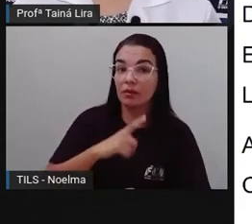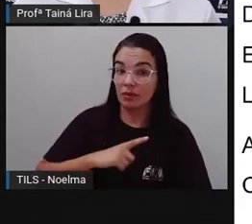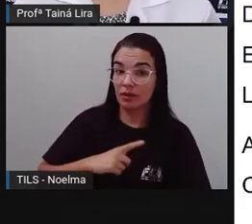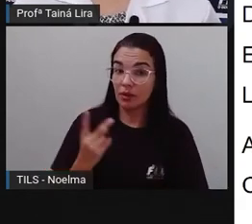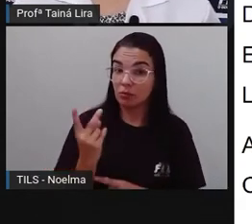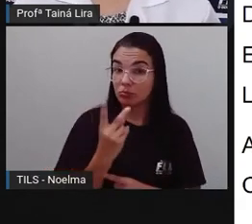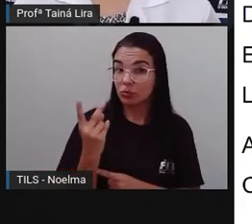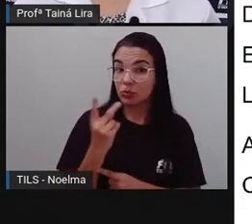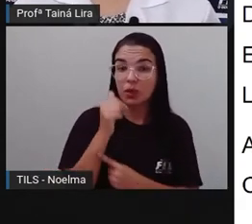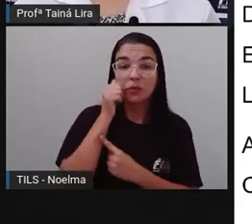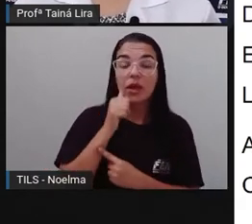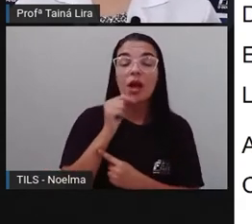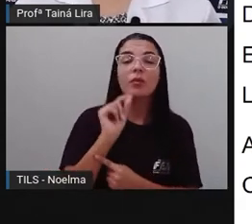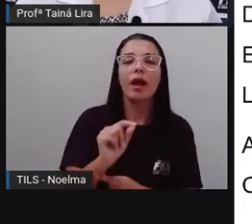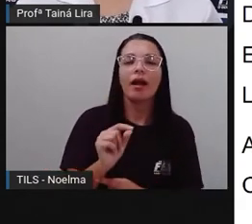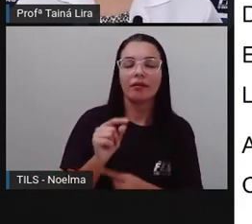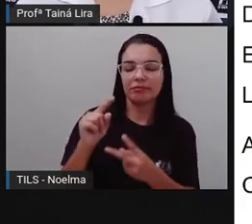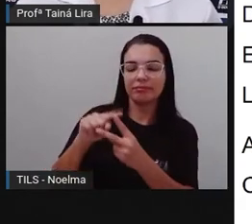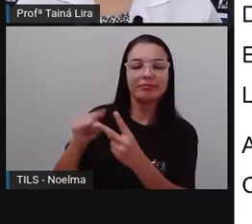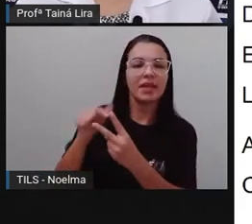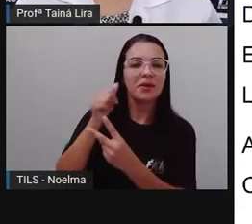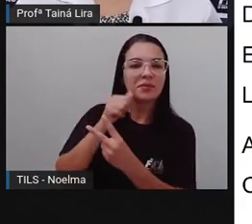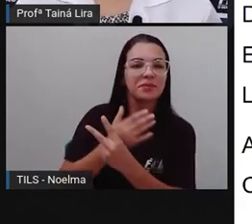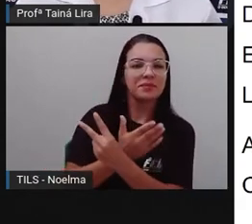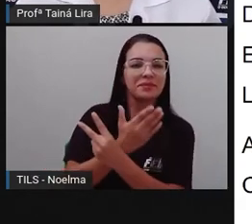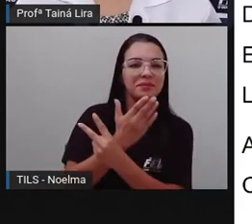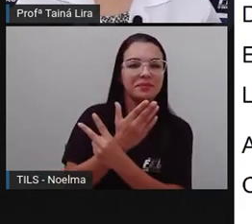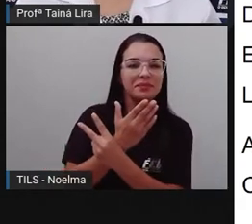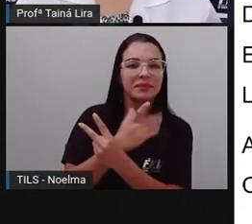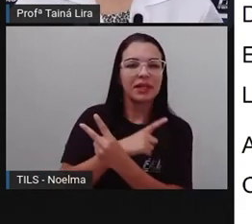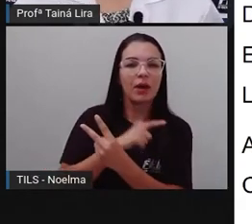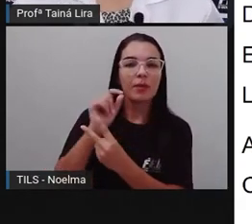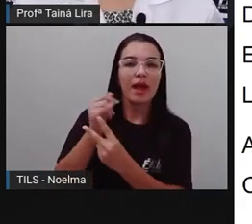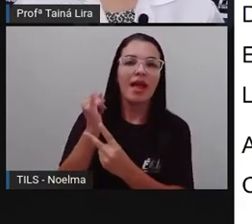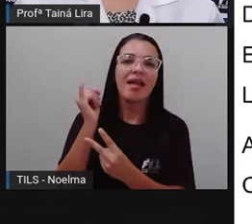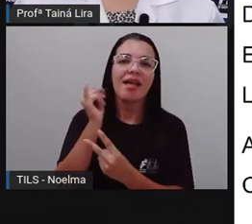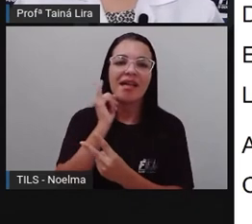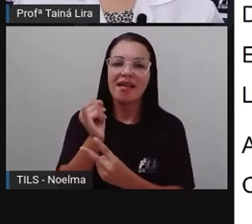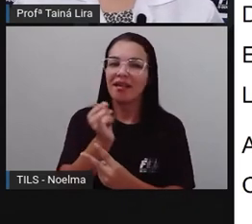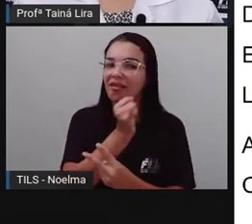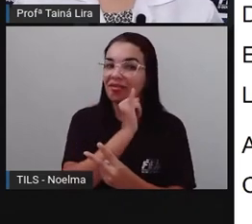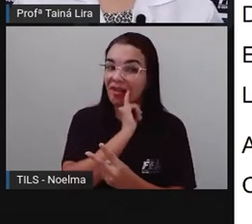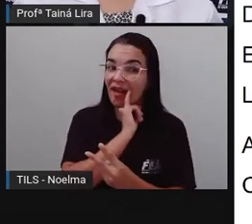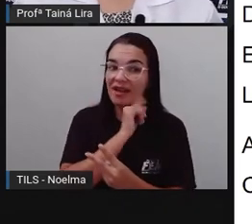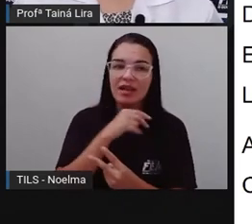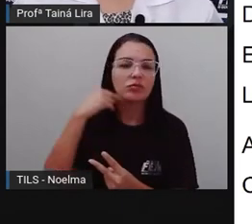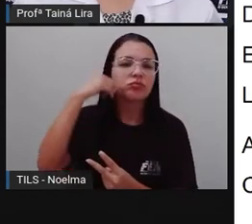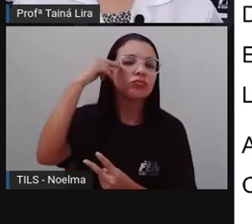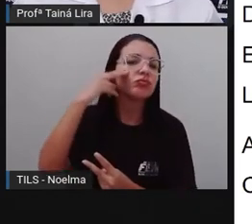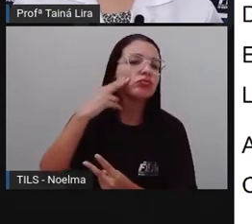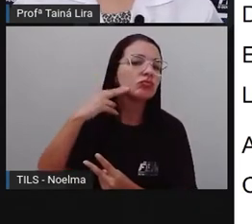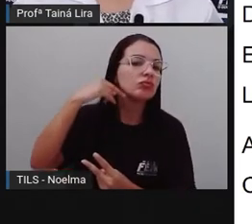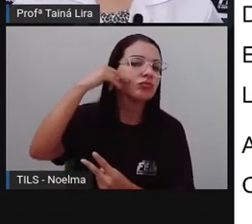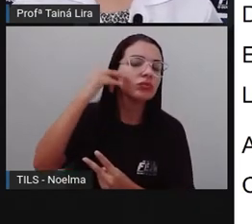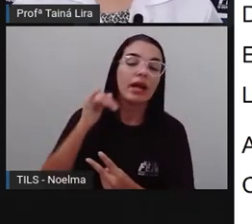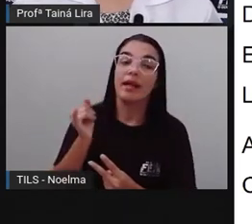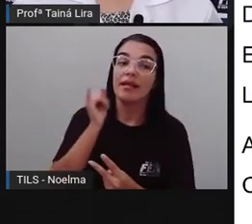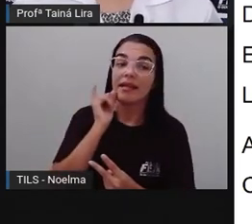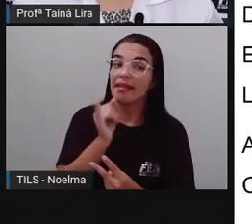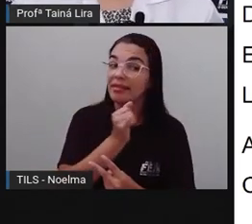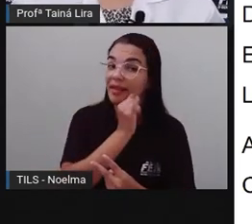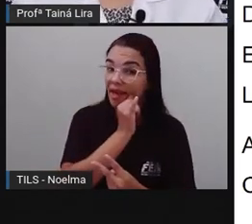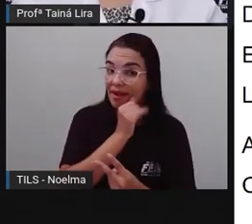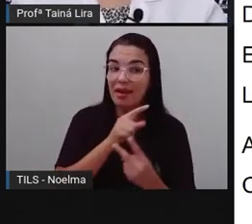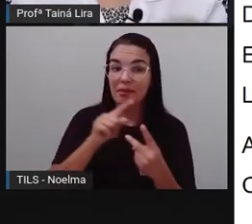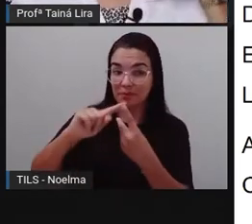duas moças aqui, essa moça, ó, é italiana, ó, a bandeira da Itália pintada, né, no rosto dela, tá bom?